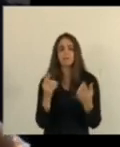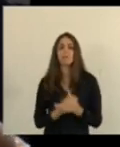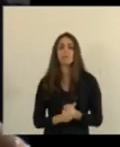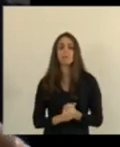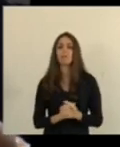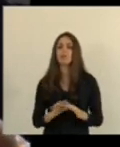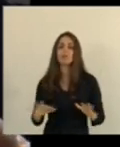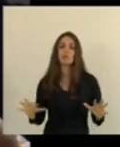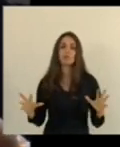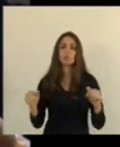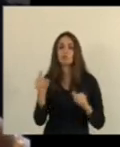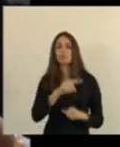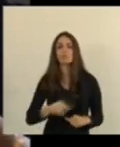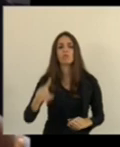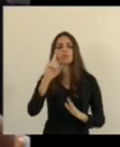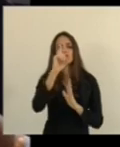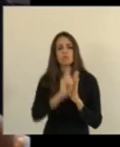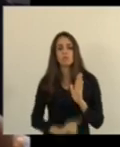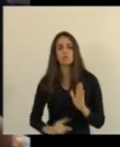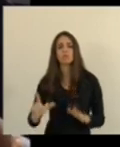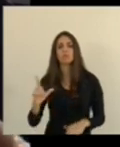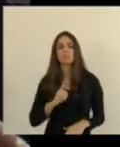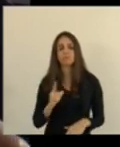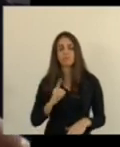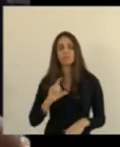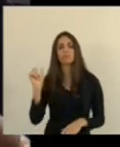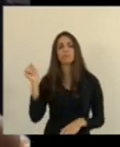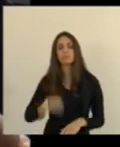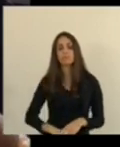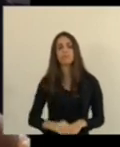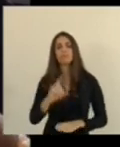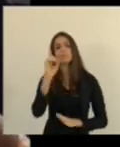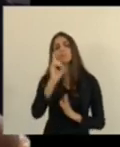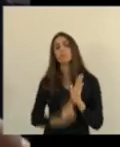Todos temos o direito a